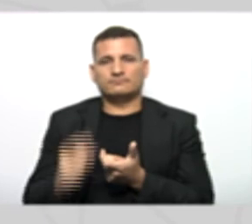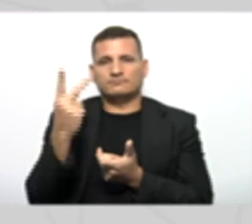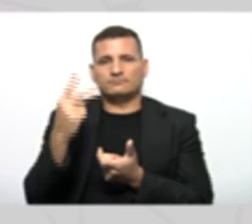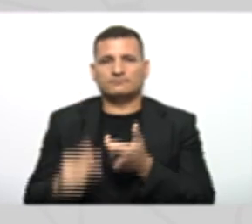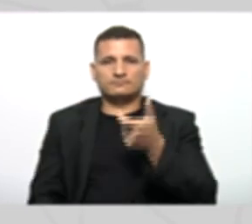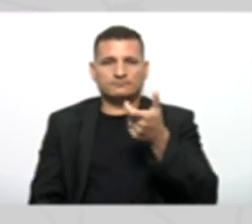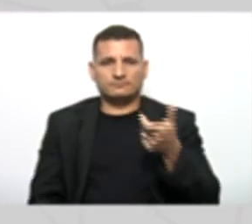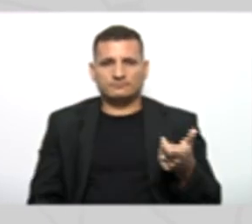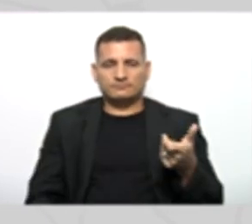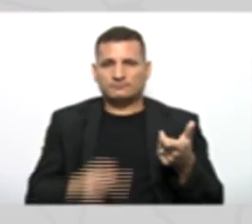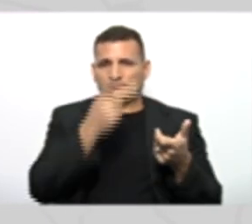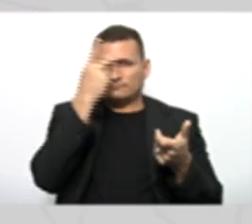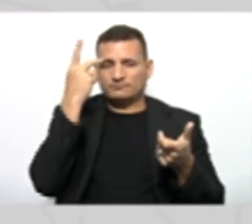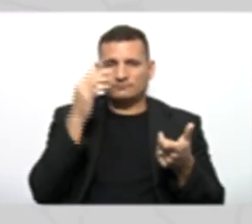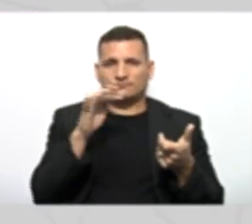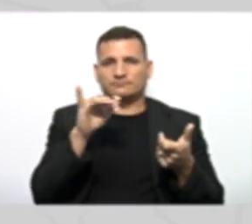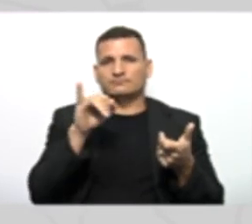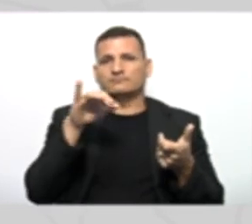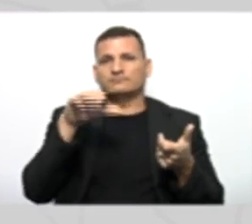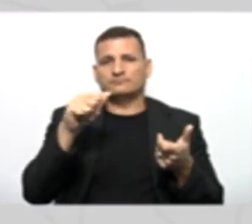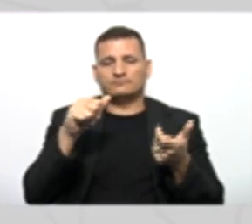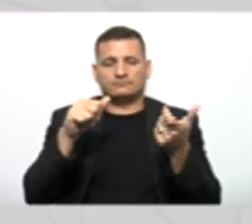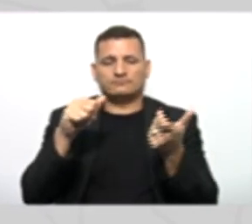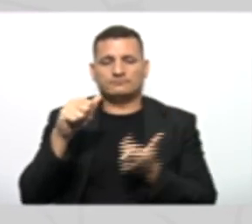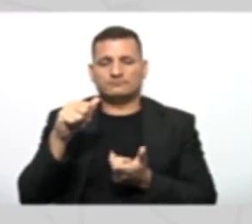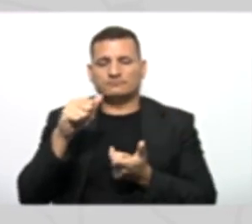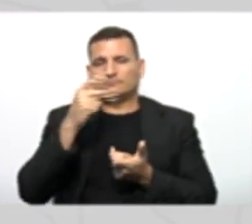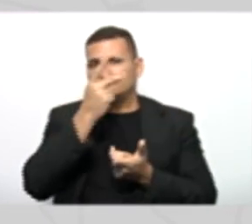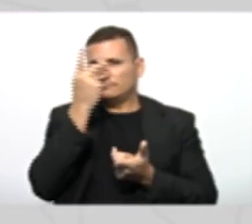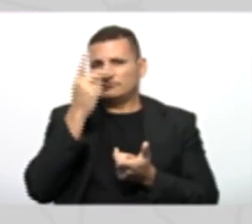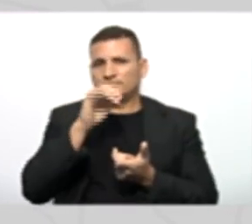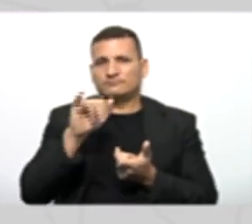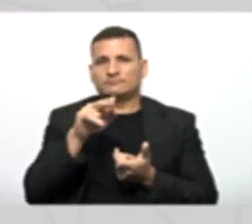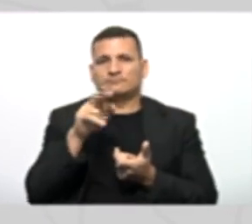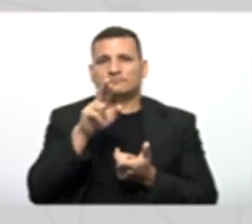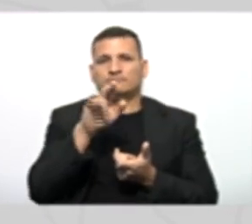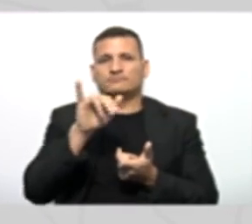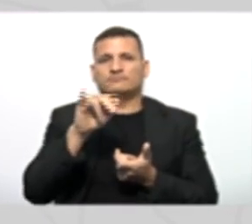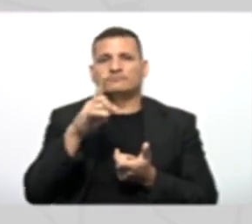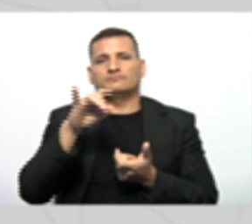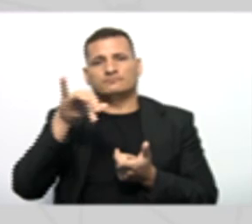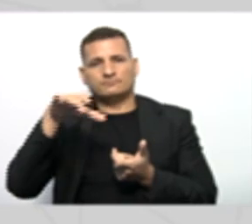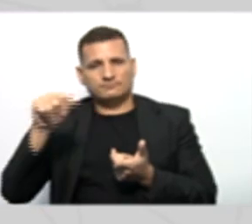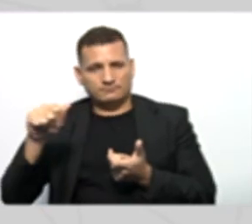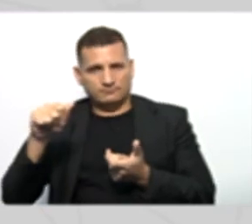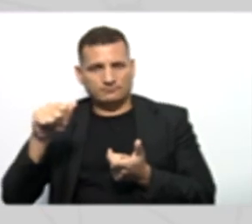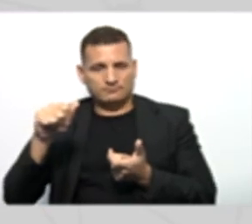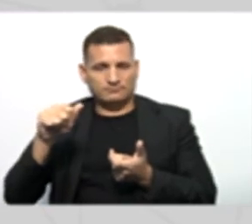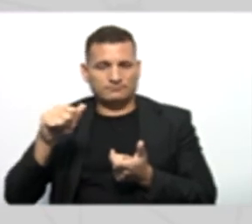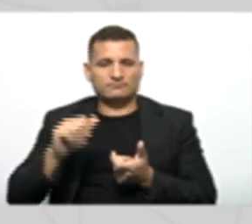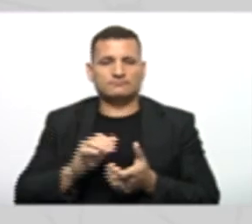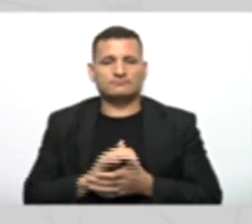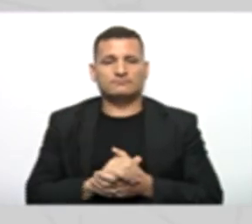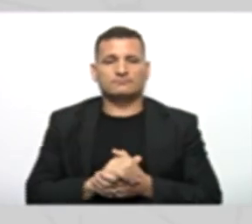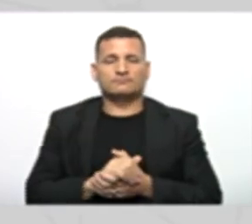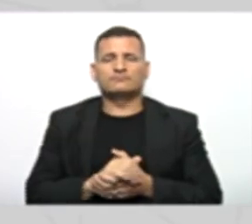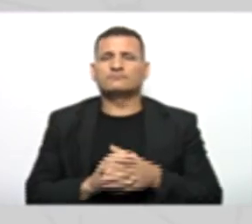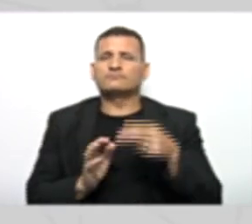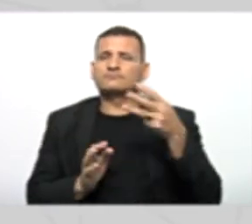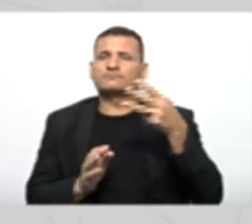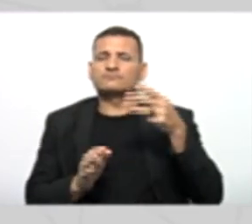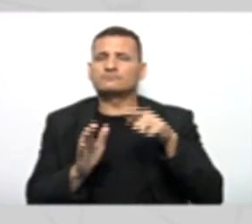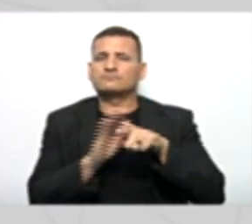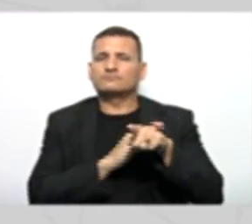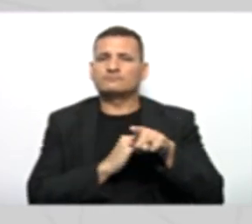física E pessoa jurídica Que herdariam As características Básicas Da classe pai Pessoa Pessoal Essa questão aqui